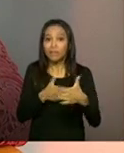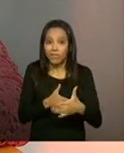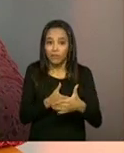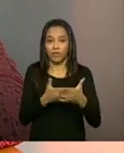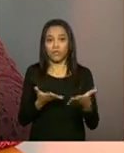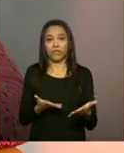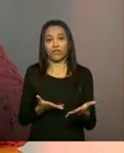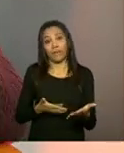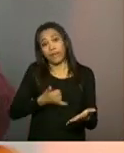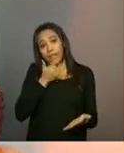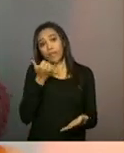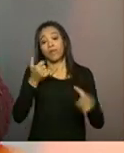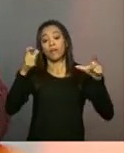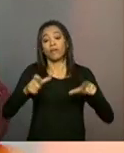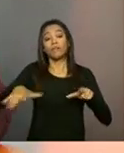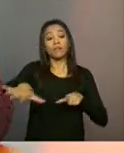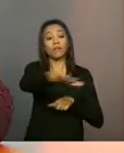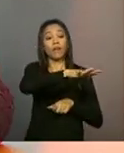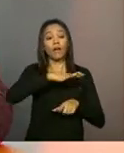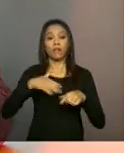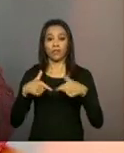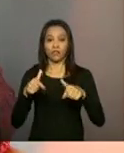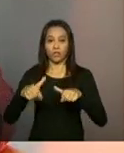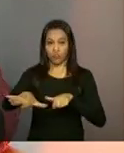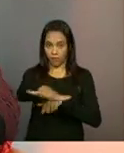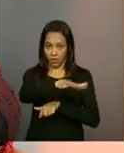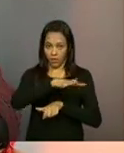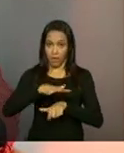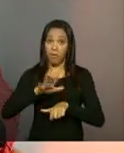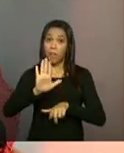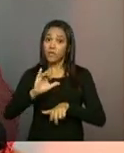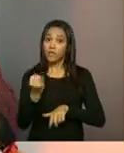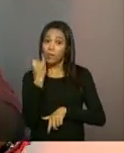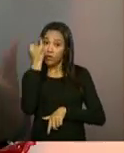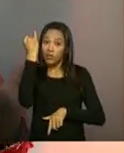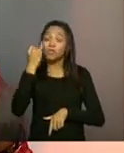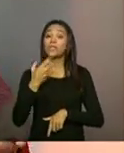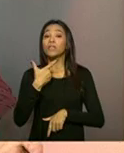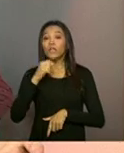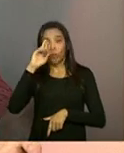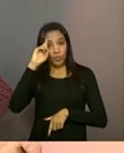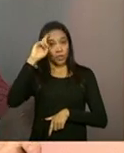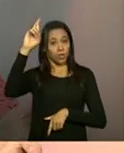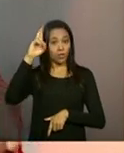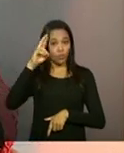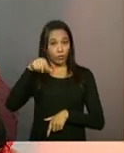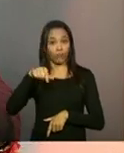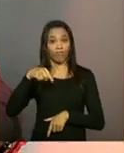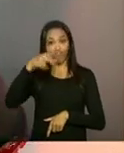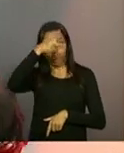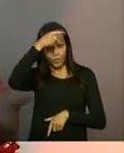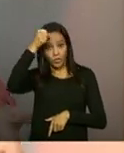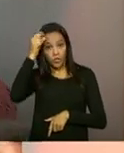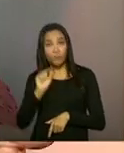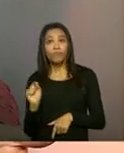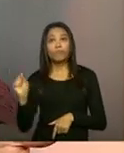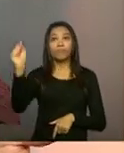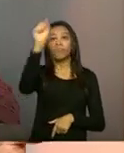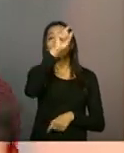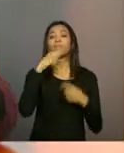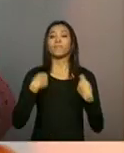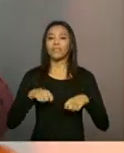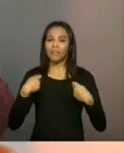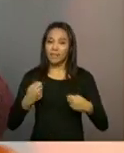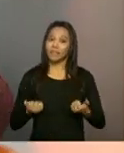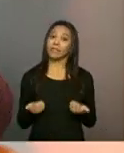seu território. Mas é importante registrar que os gestores municipais, eles têm uma grande responsabilidade também de garantir condições de